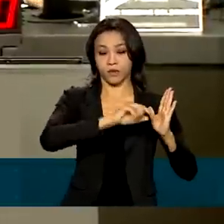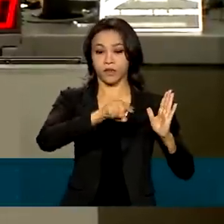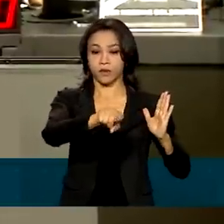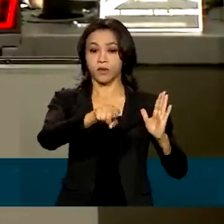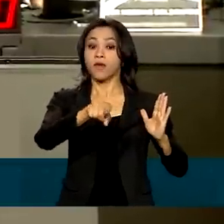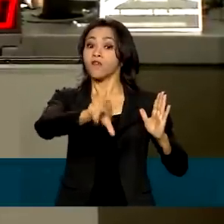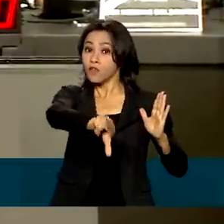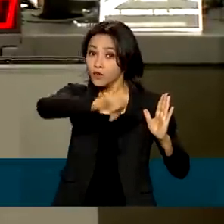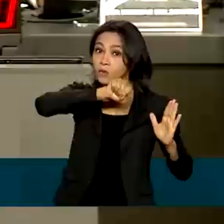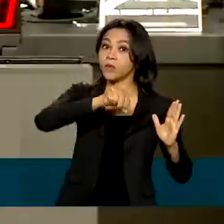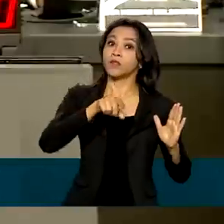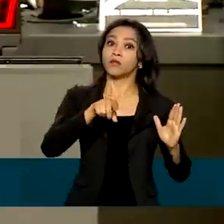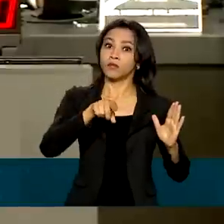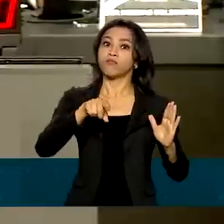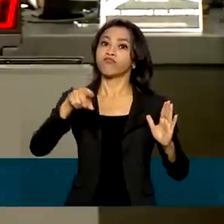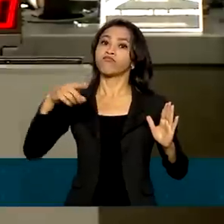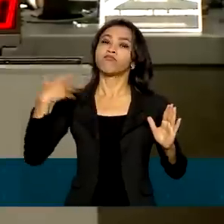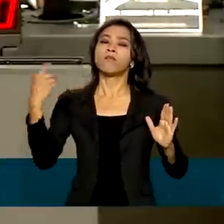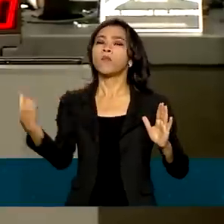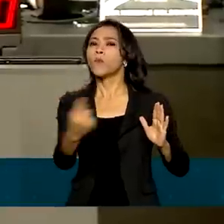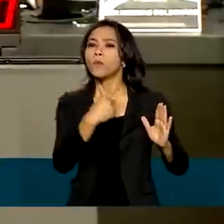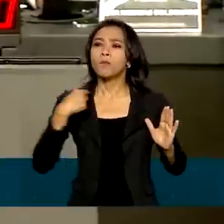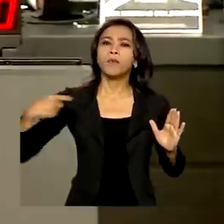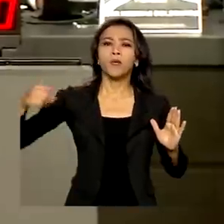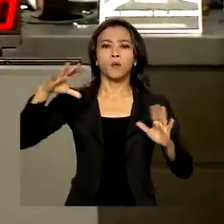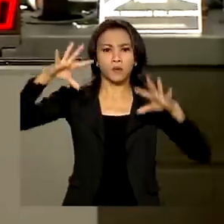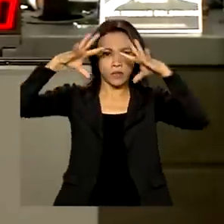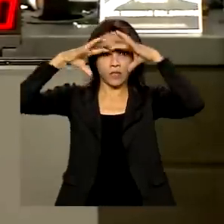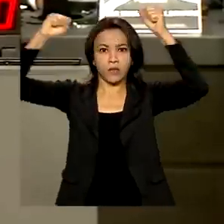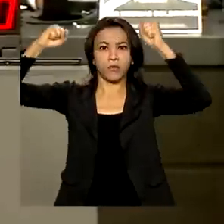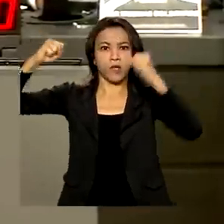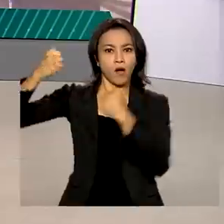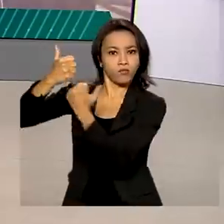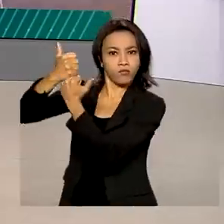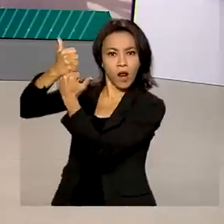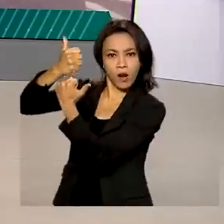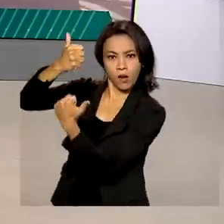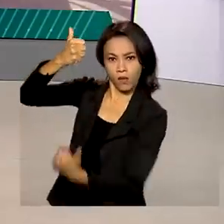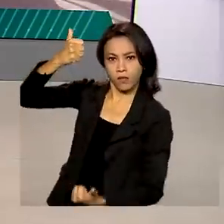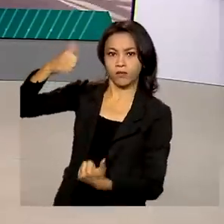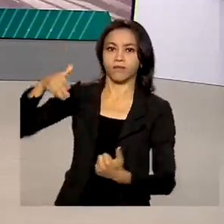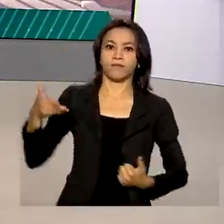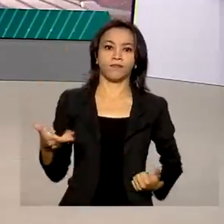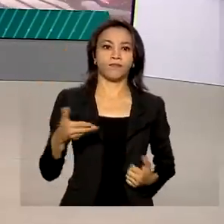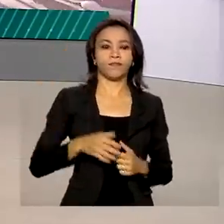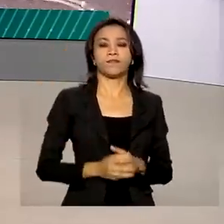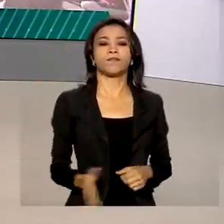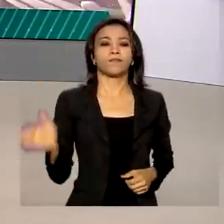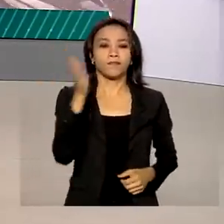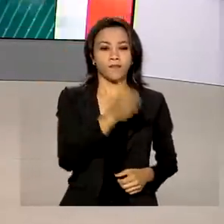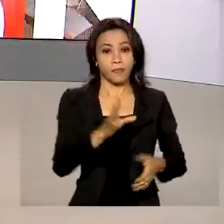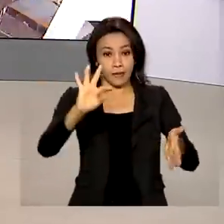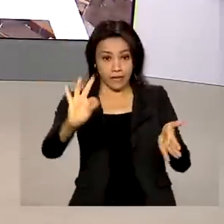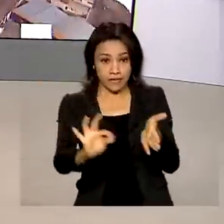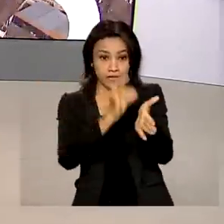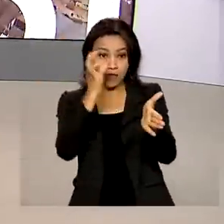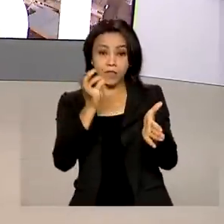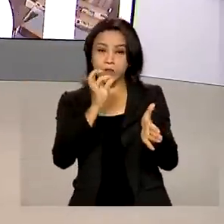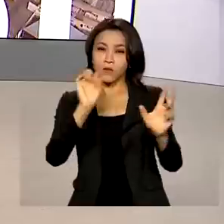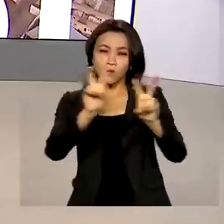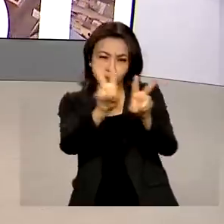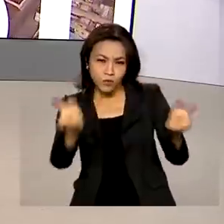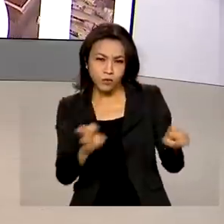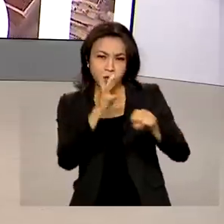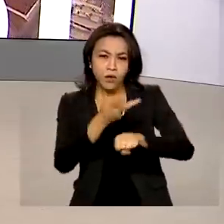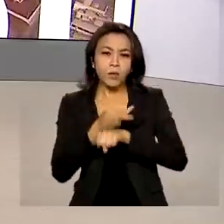por unanimidade pelo Pleno do Superior Tribunal de Justiça. E as inscrições para o Prêmio Nacional